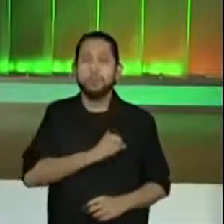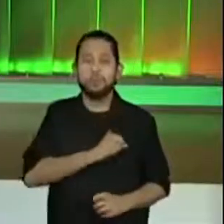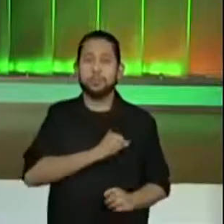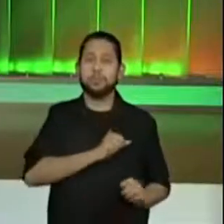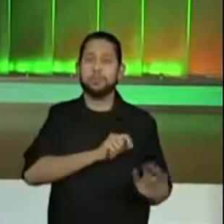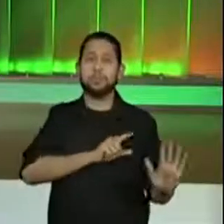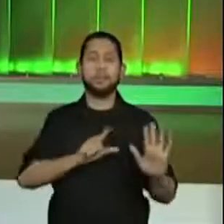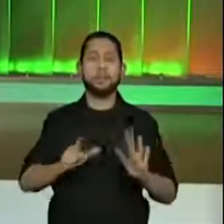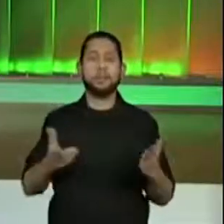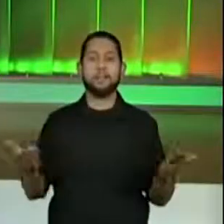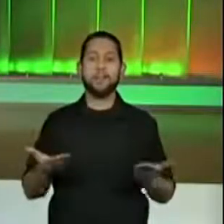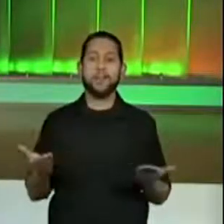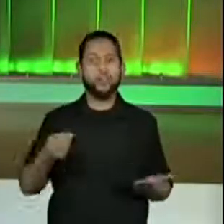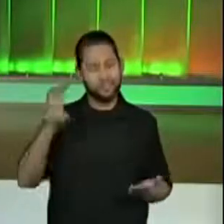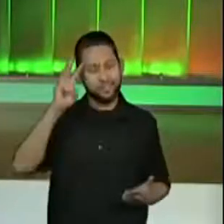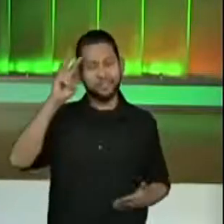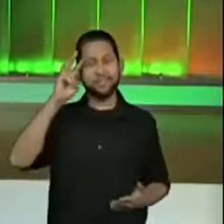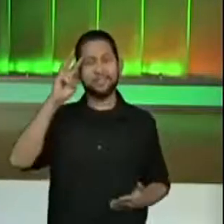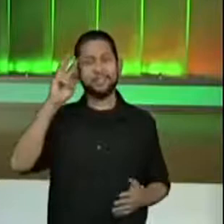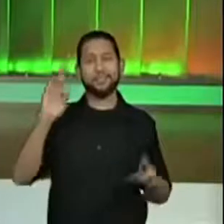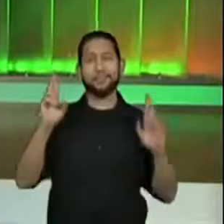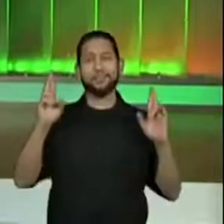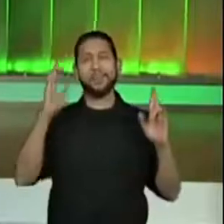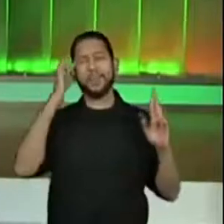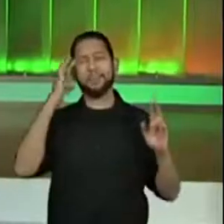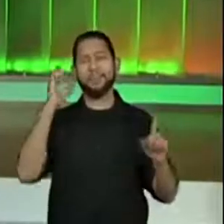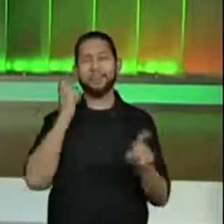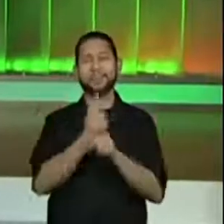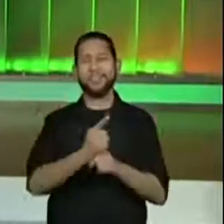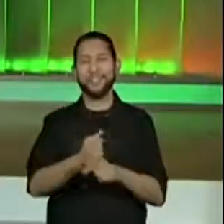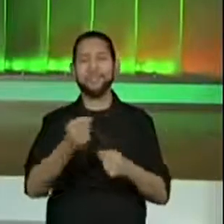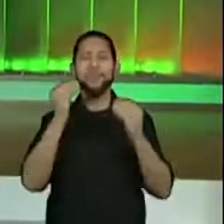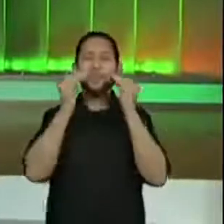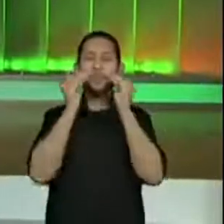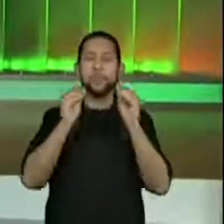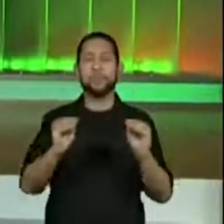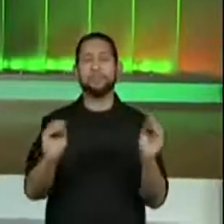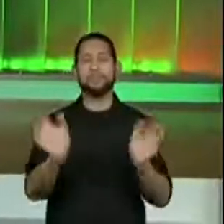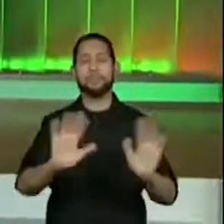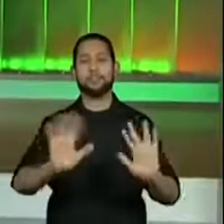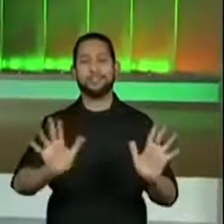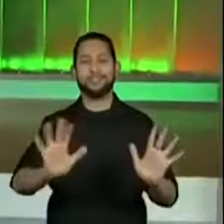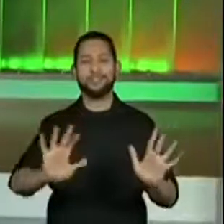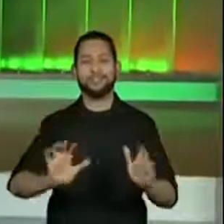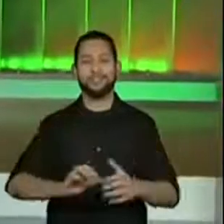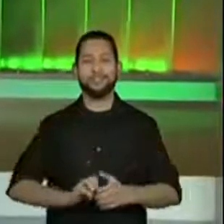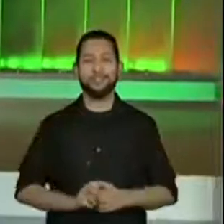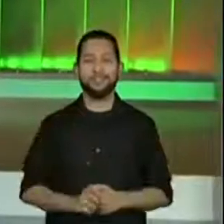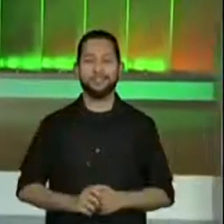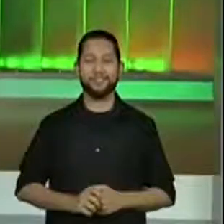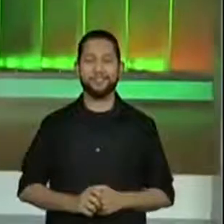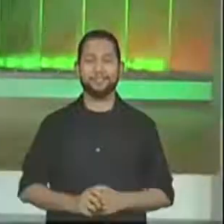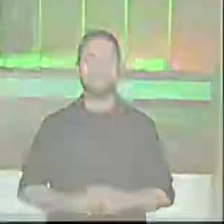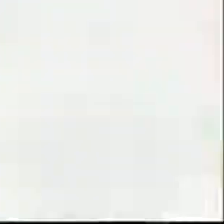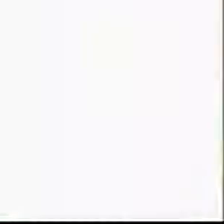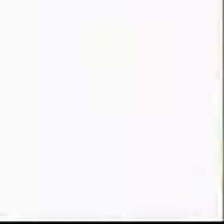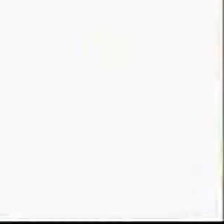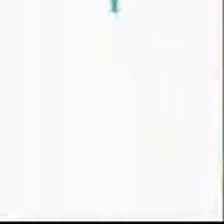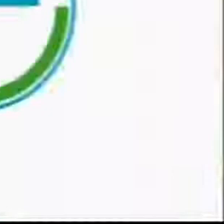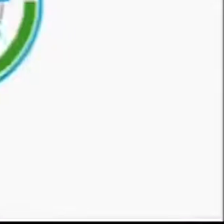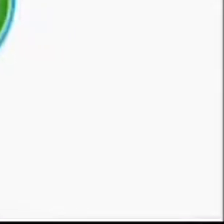o nosso começo de semana. Espero vocês amanhã. Um beijão. Tchau, tchau. Tchau, tchau.